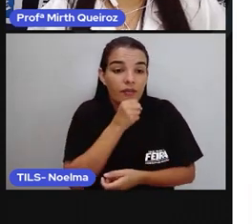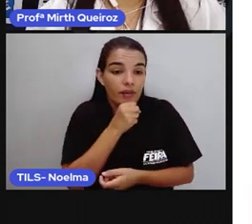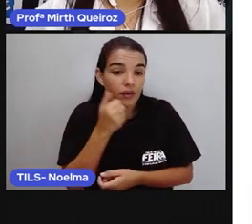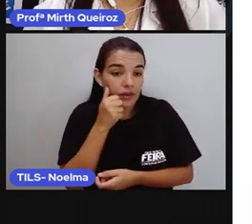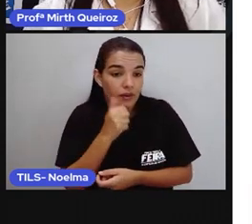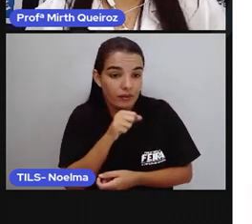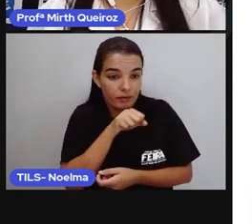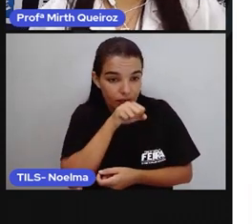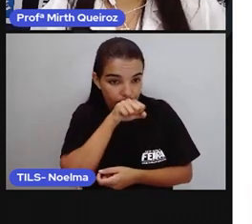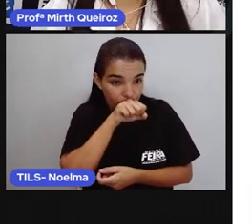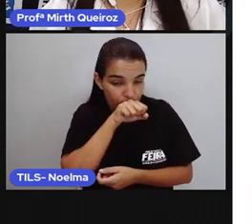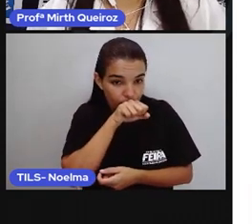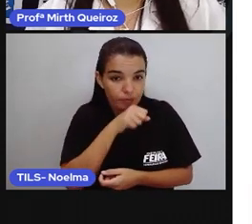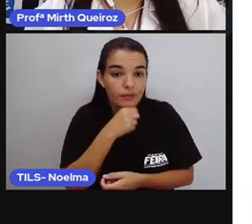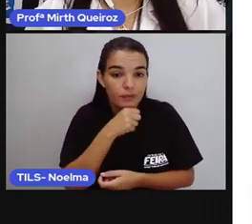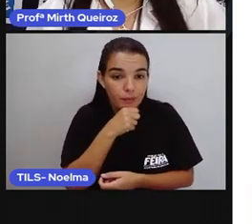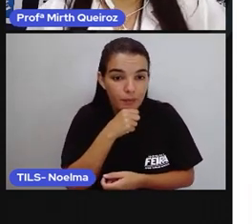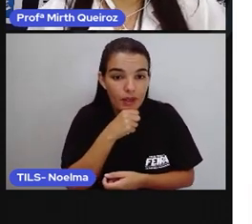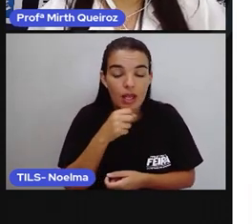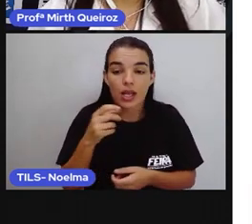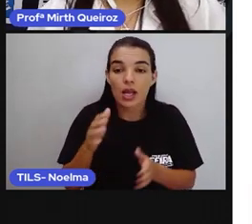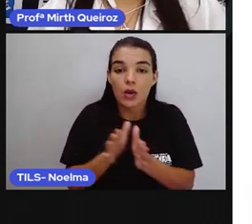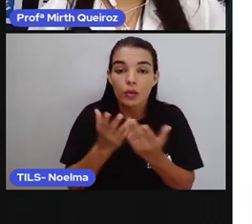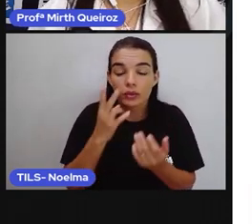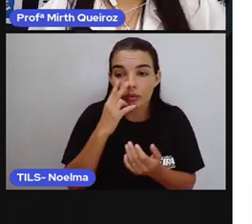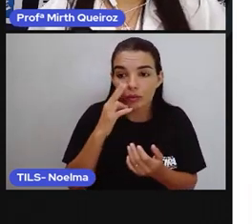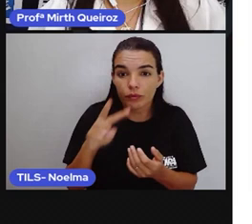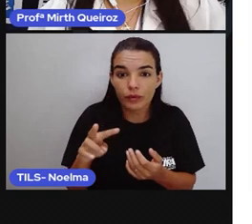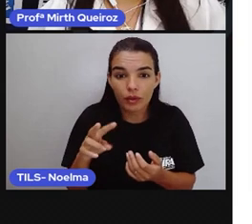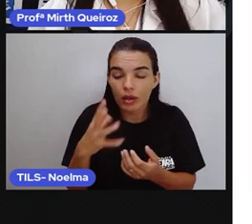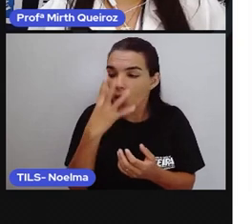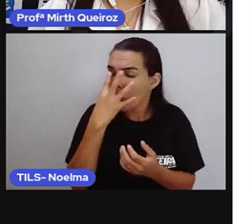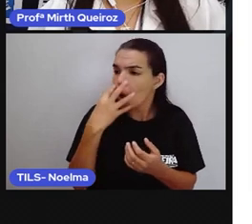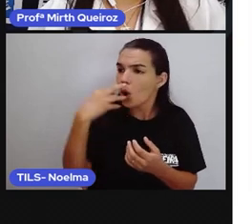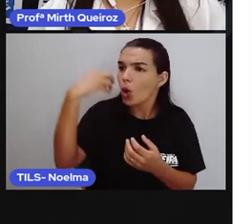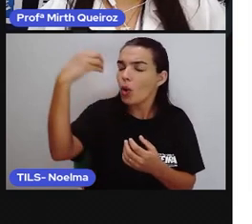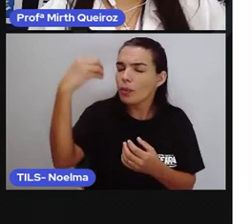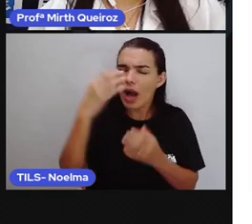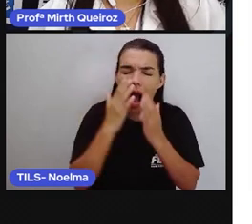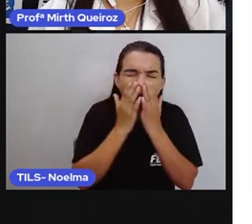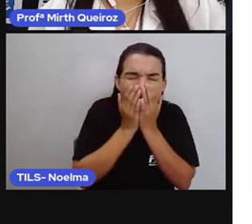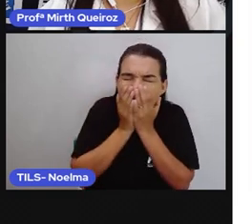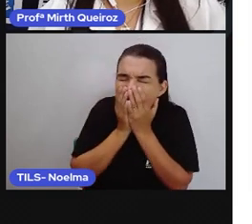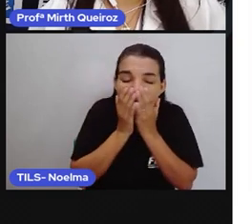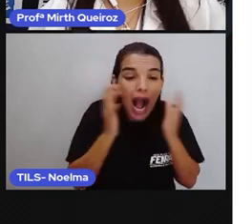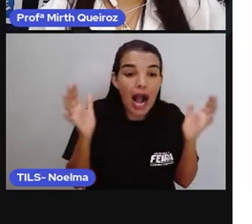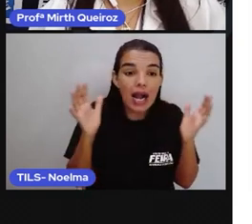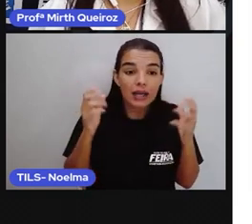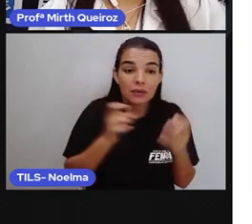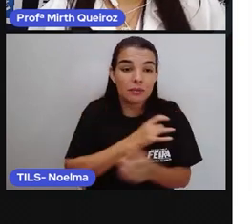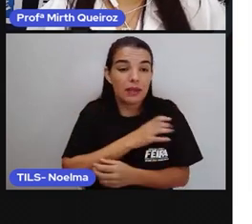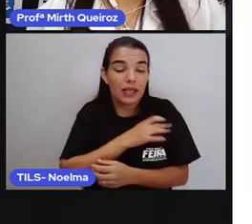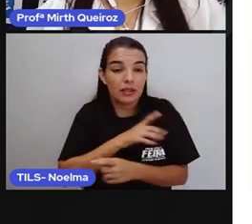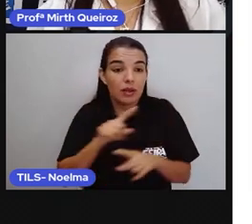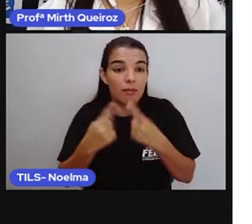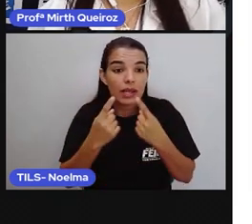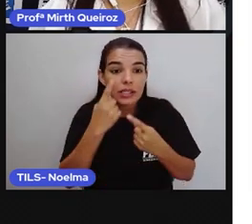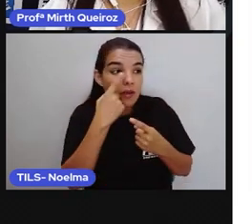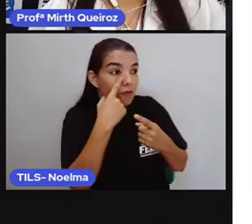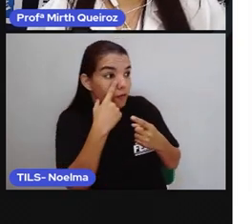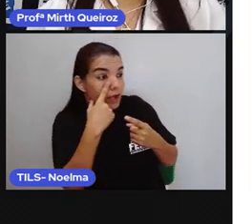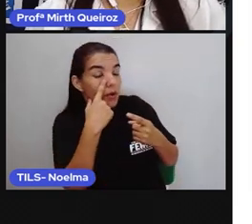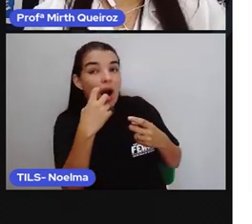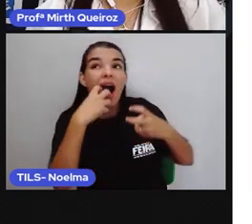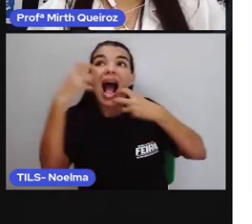atacada por um monstruoso lobo. Felizmente, após ver os gritos vindos da casa, um caçador